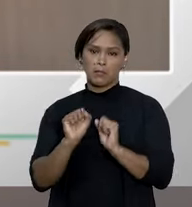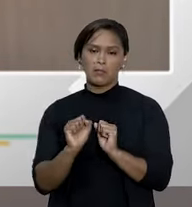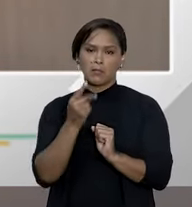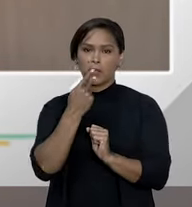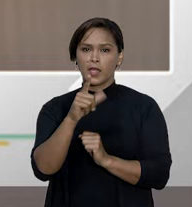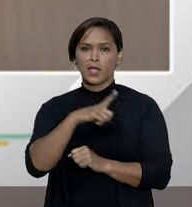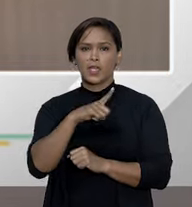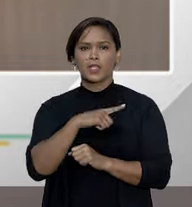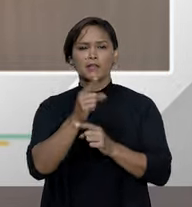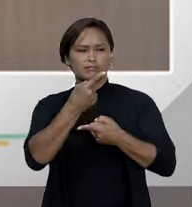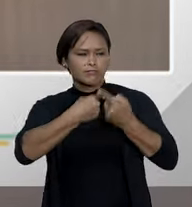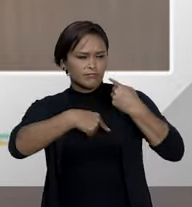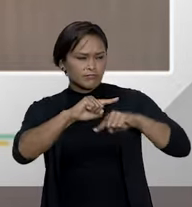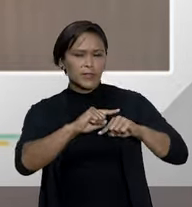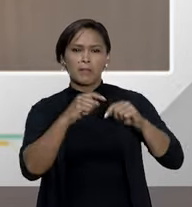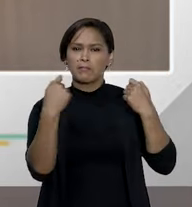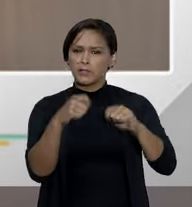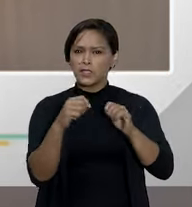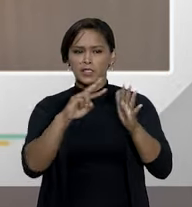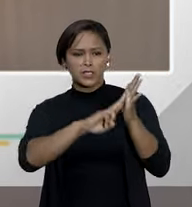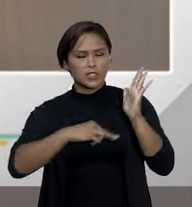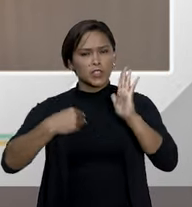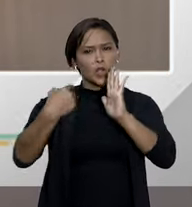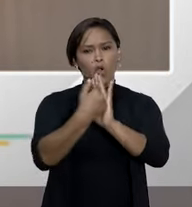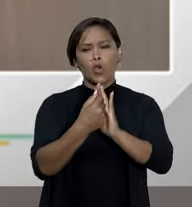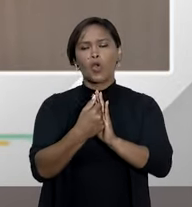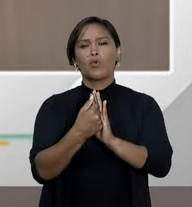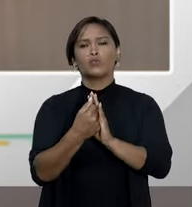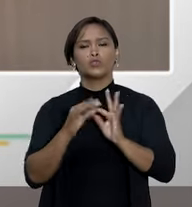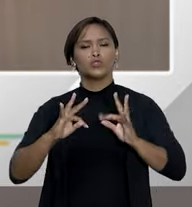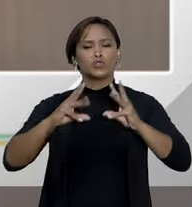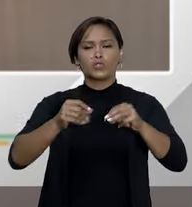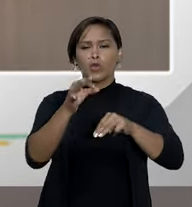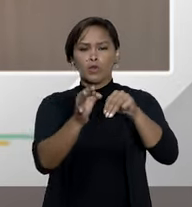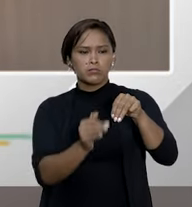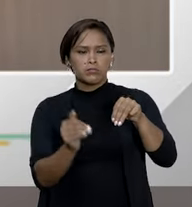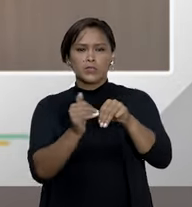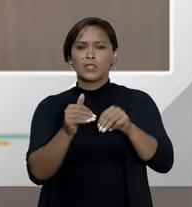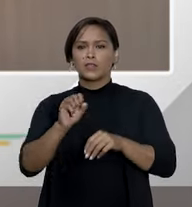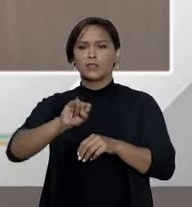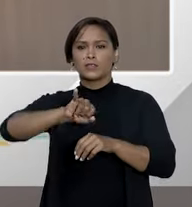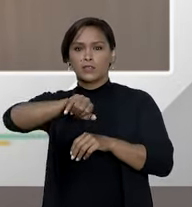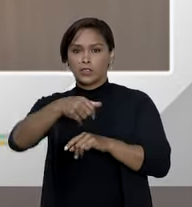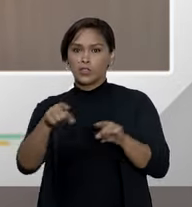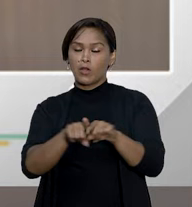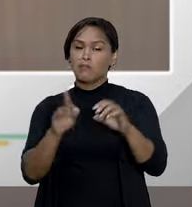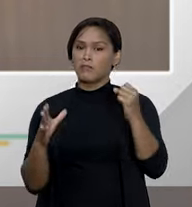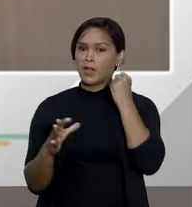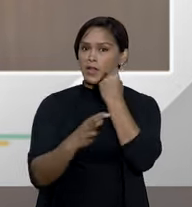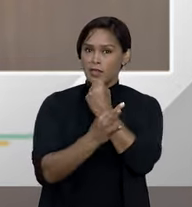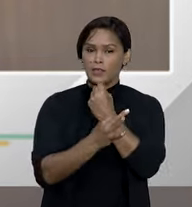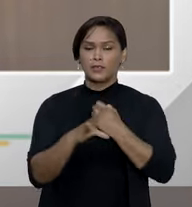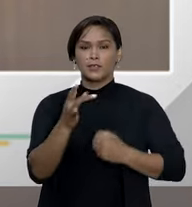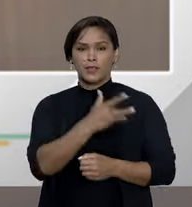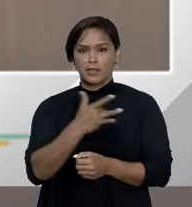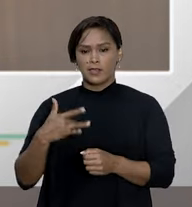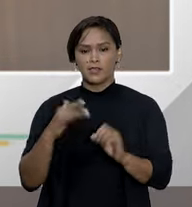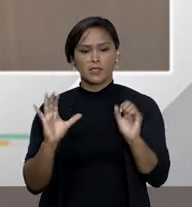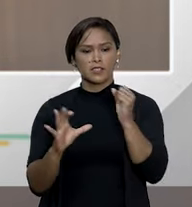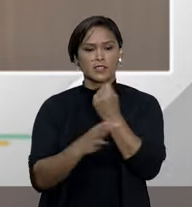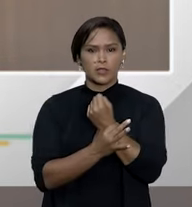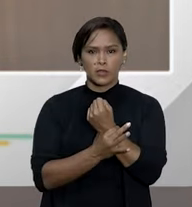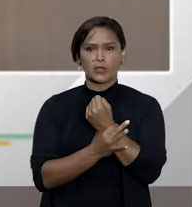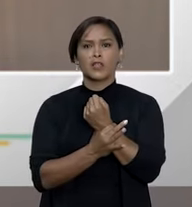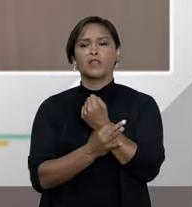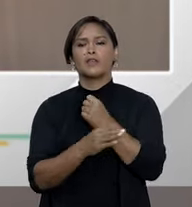exige redobrar da cautela da magistratura, pois apesar da garantia à saúde assegurada pela